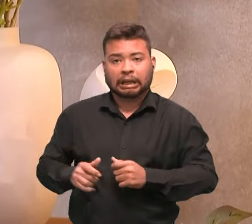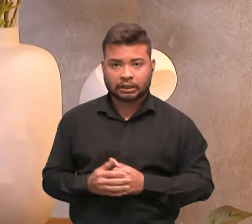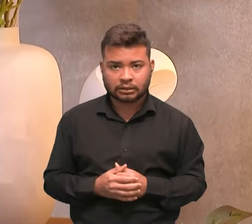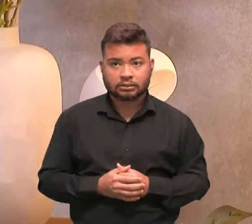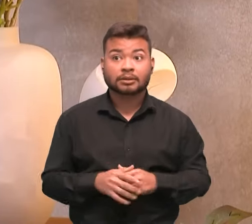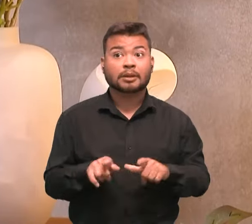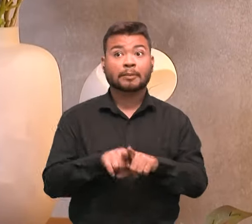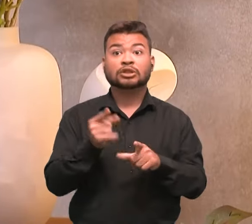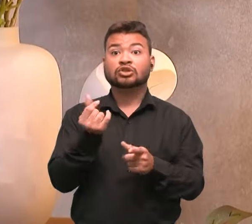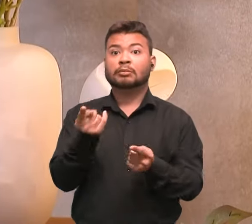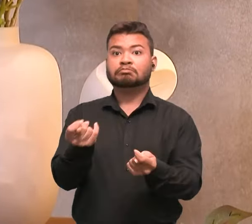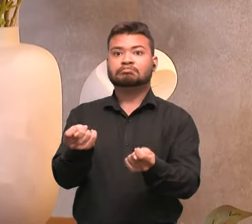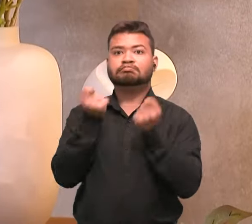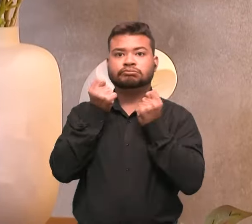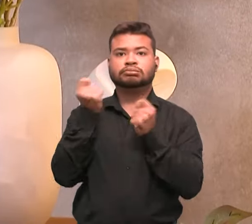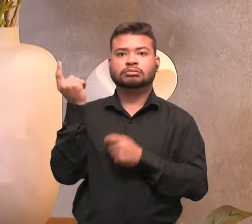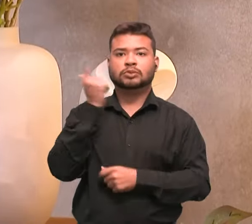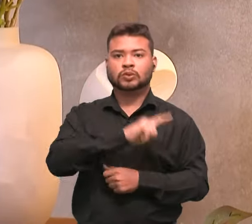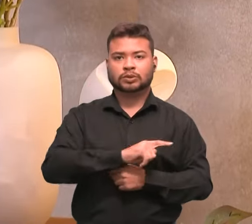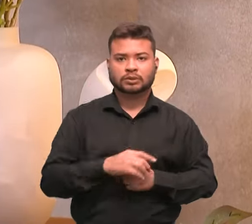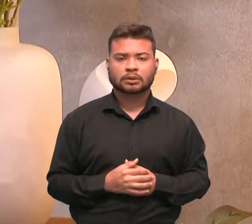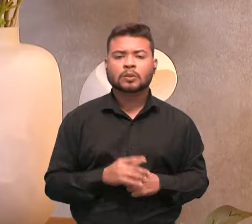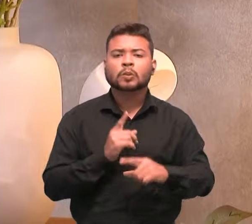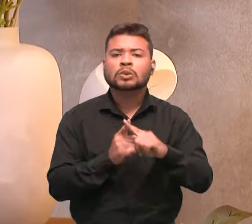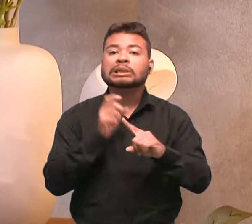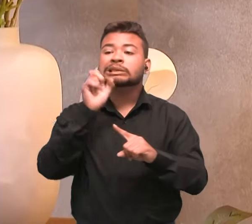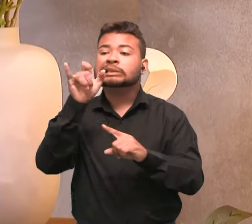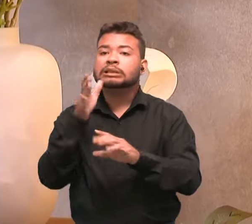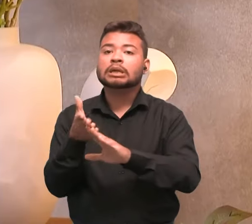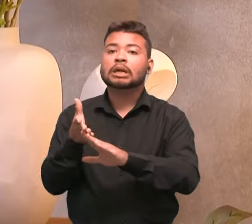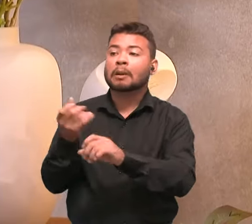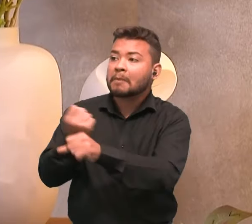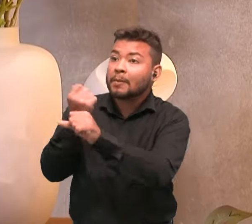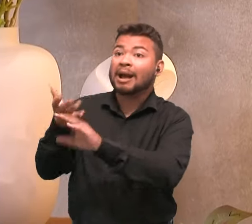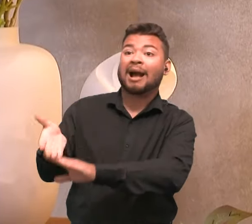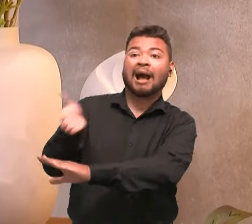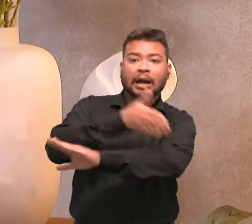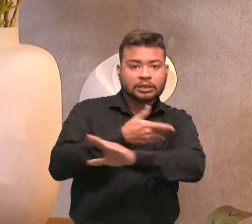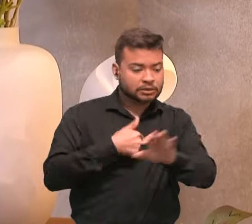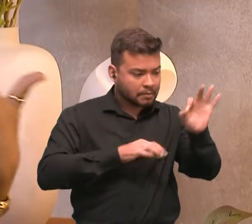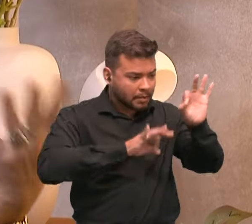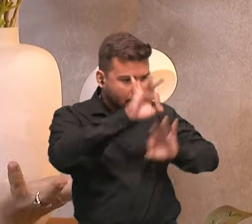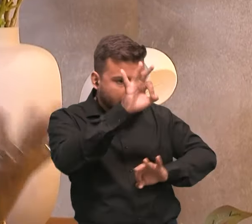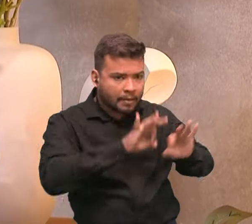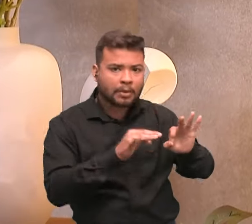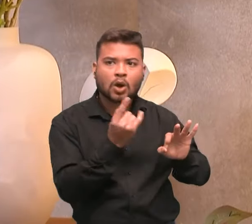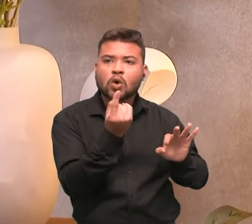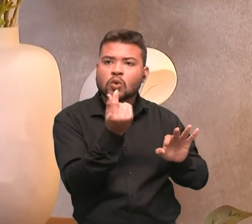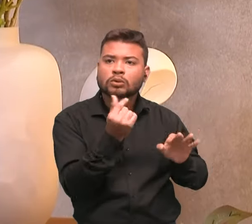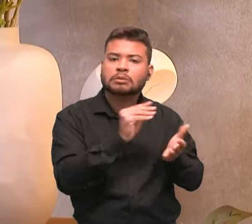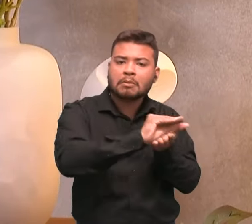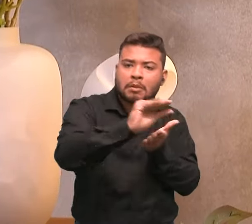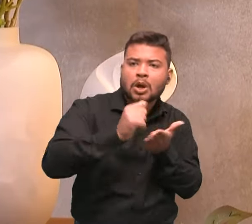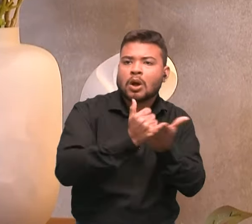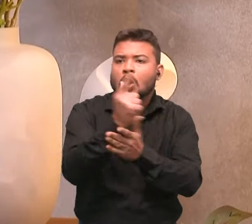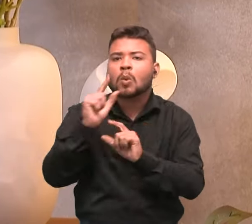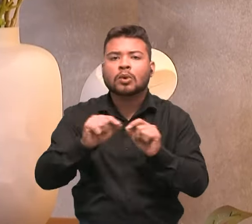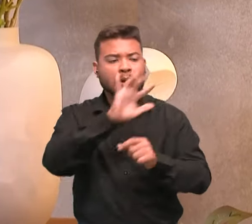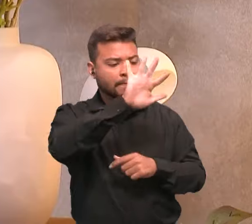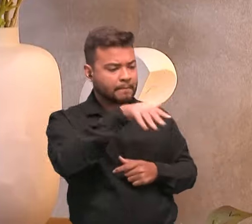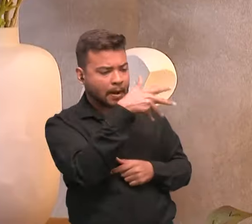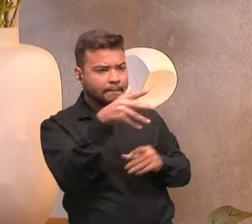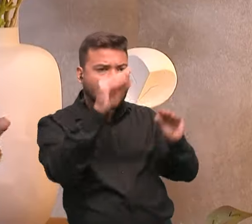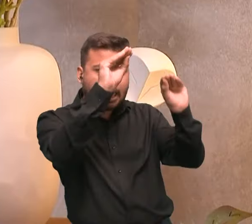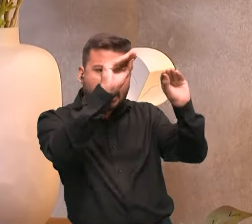recurso financeiro. Porque se eu tenho todo um planilhamento desses custos, então, uma forma eficiente de não fazer gastos